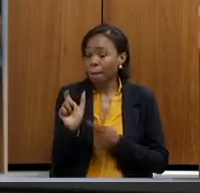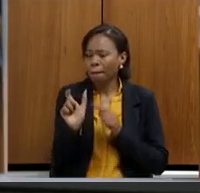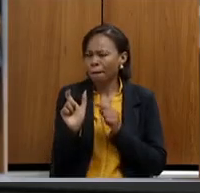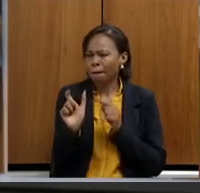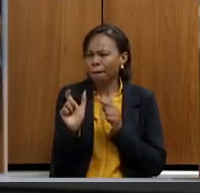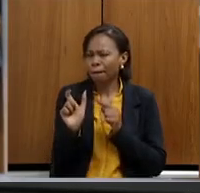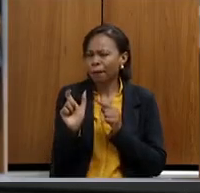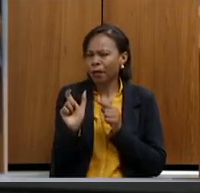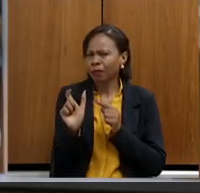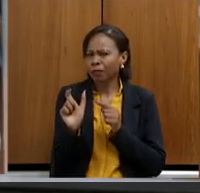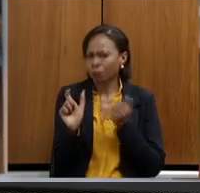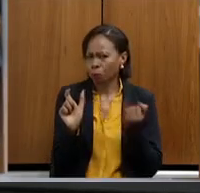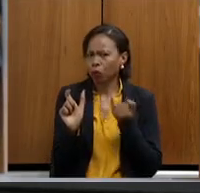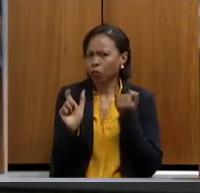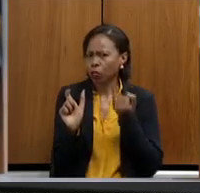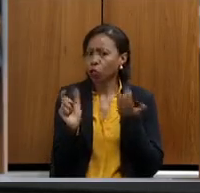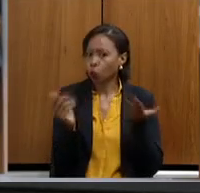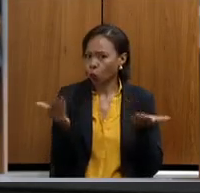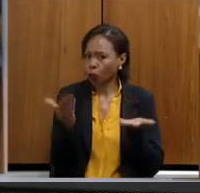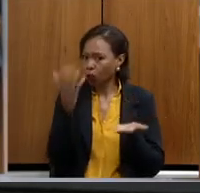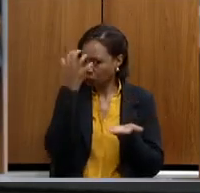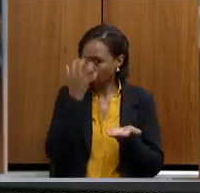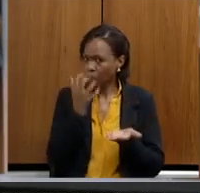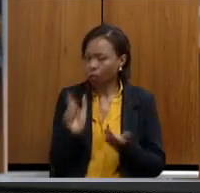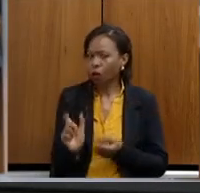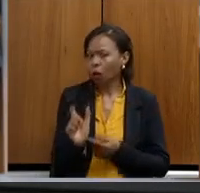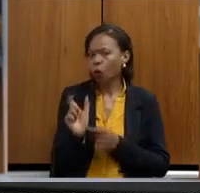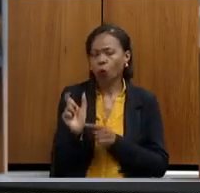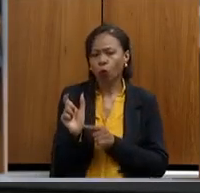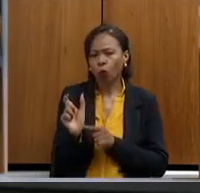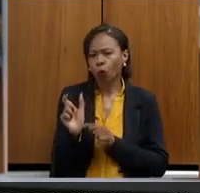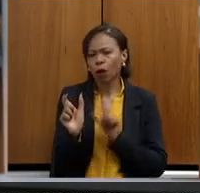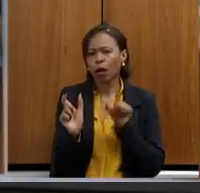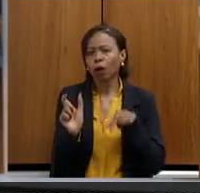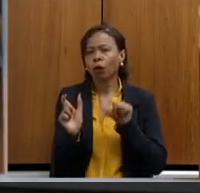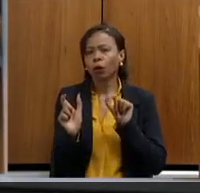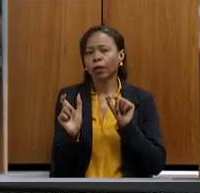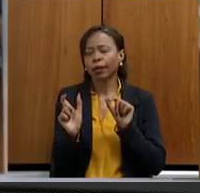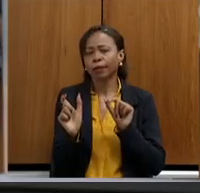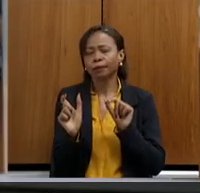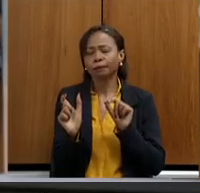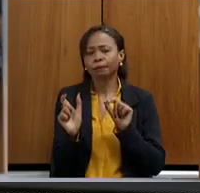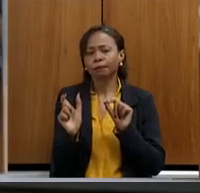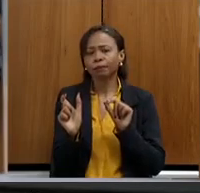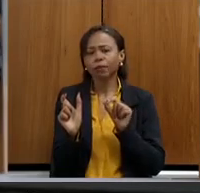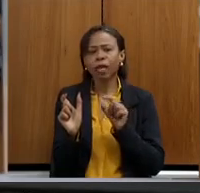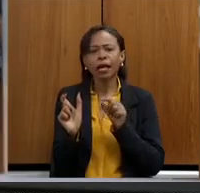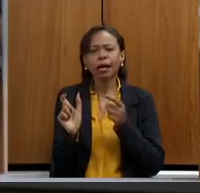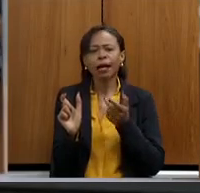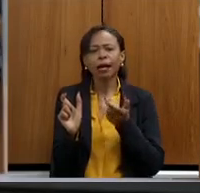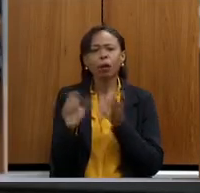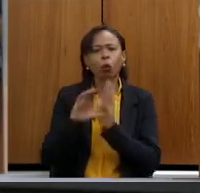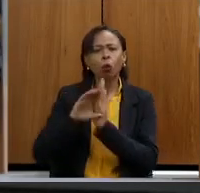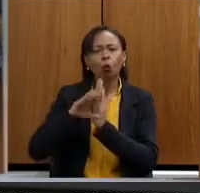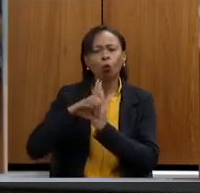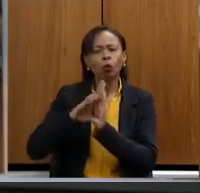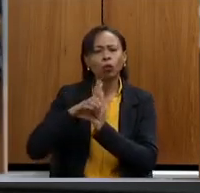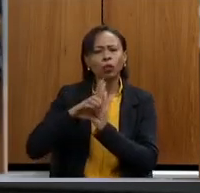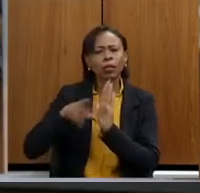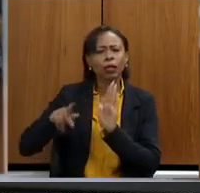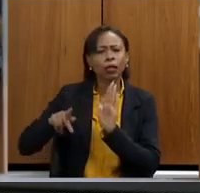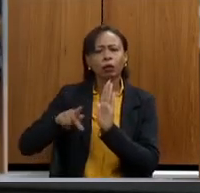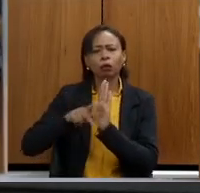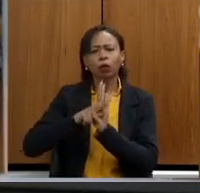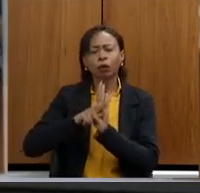com muita seriedade, a tal, um argumento, uma nomenclatura colocada em